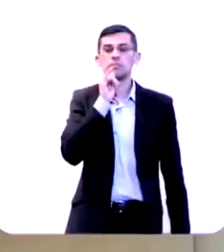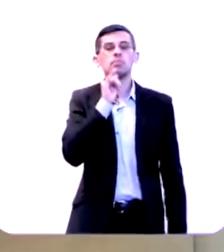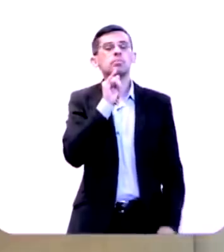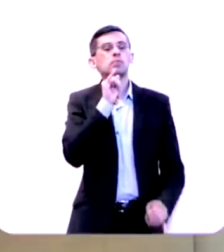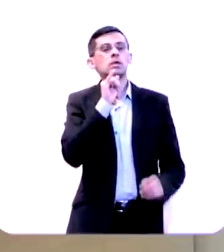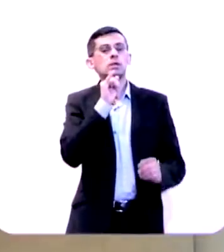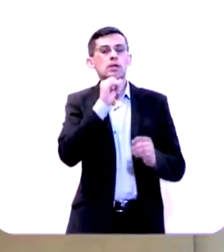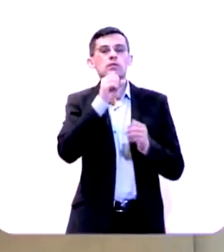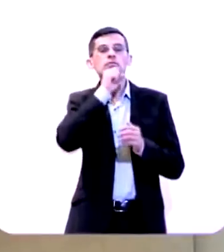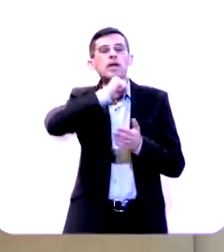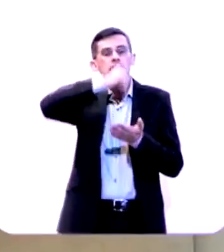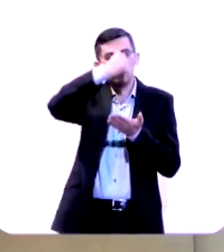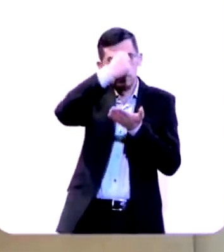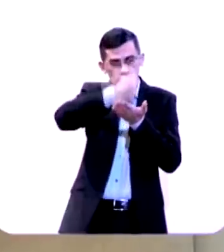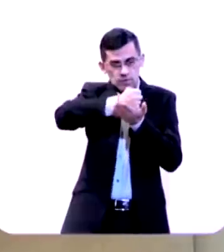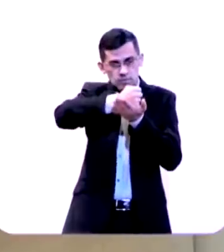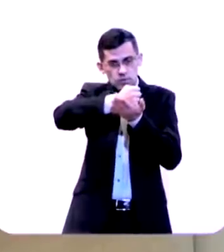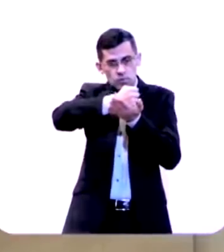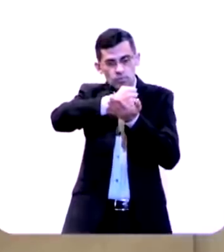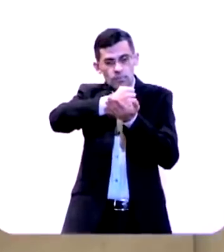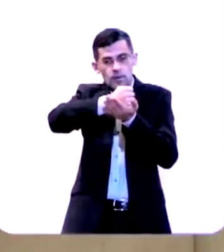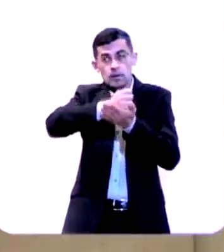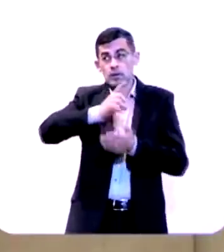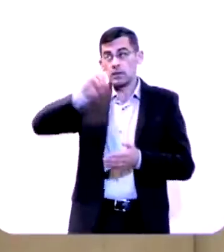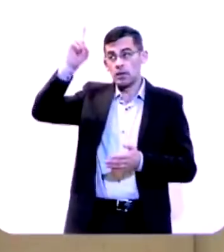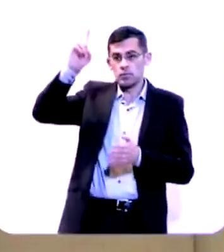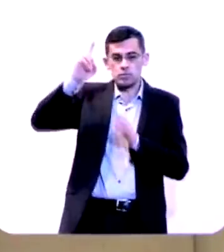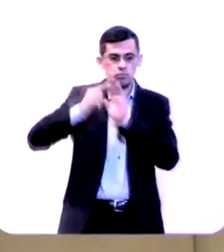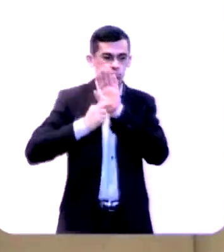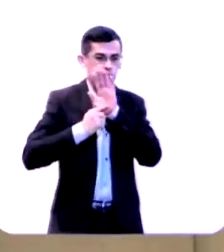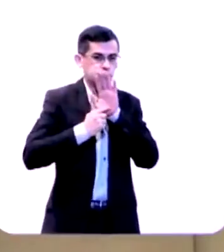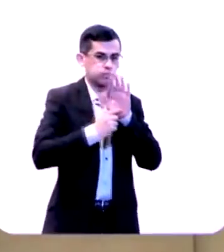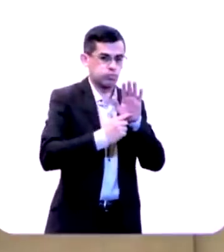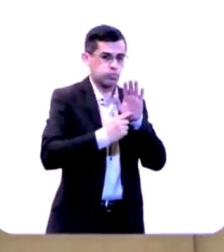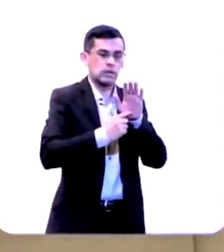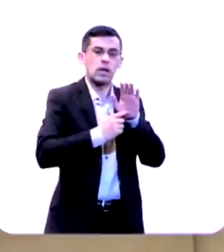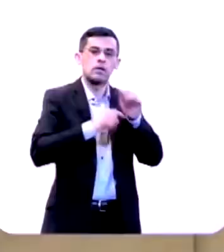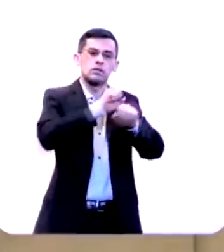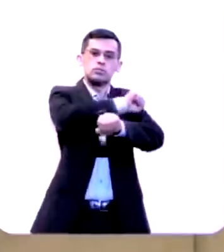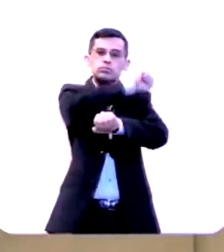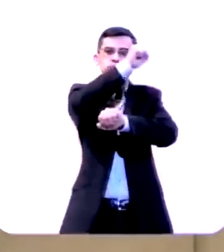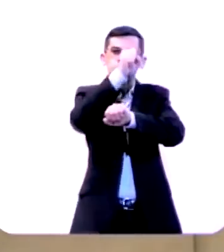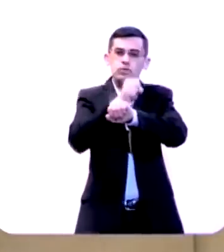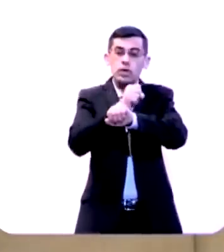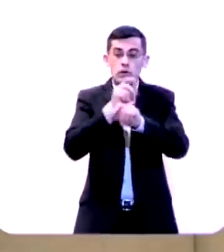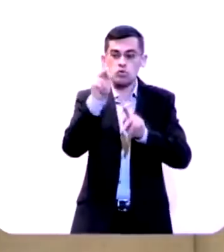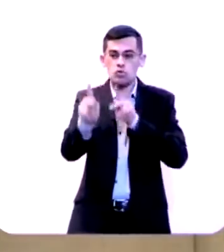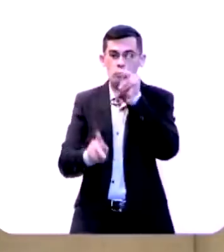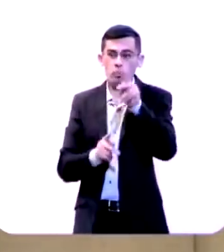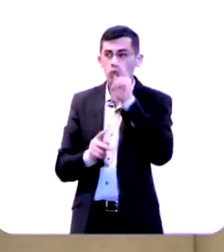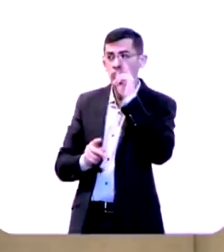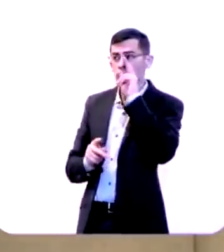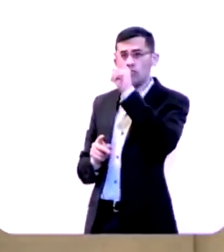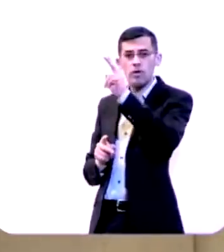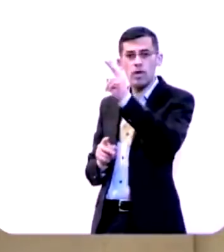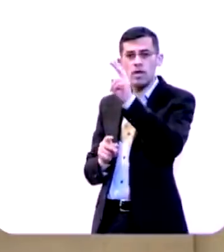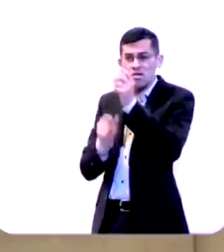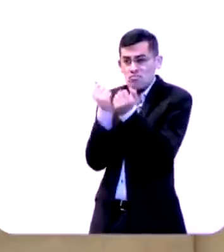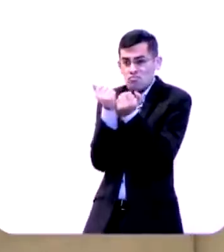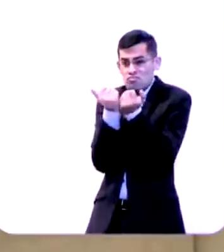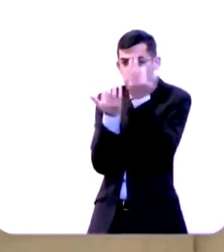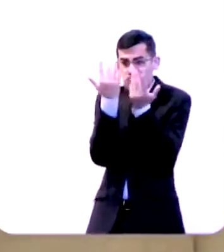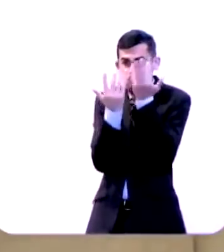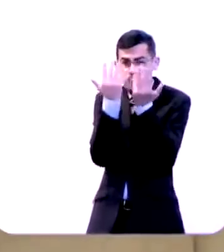revelado lá no Velho Testamento quando Deus aparece lá no Monte Sinai e o povo vê o monte